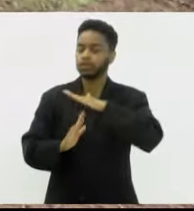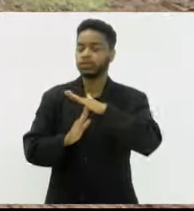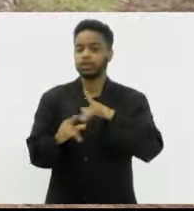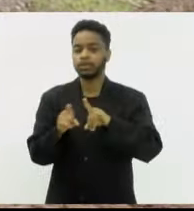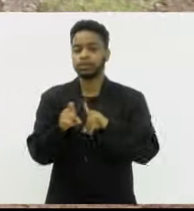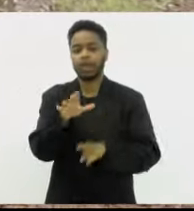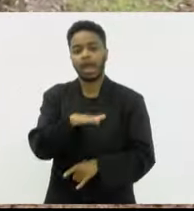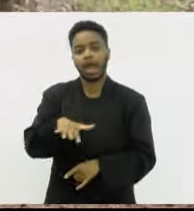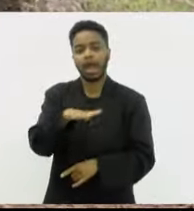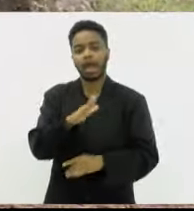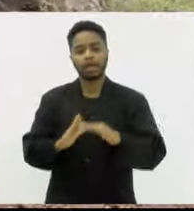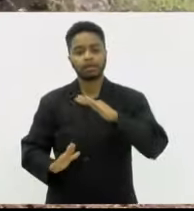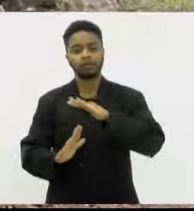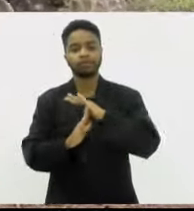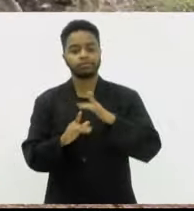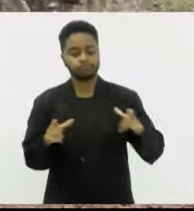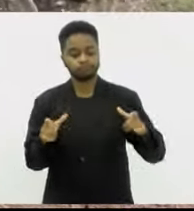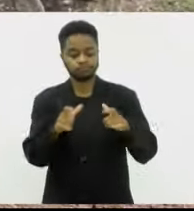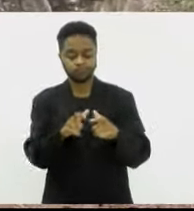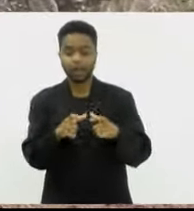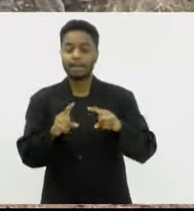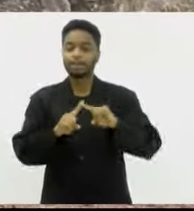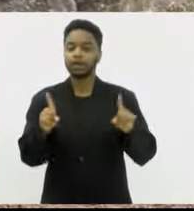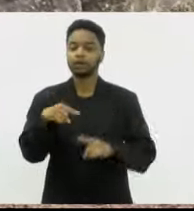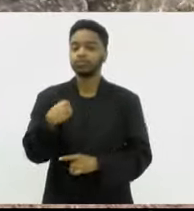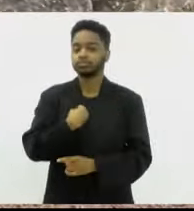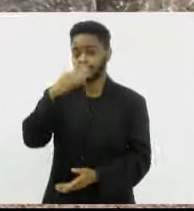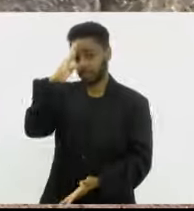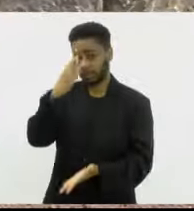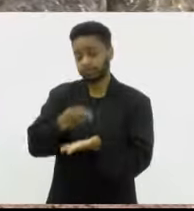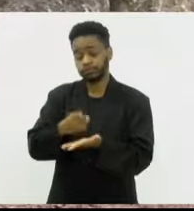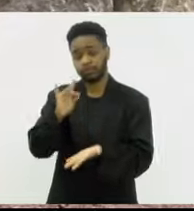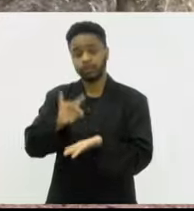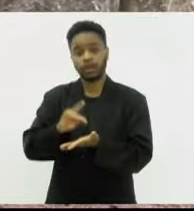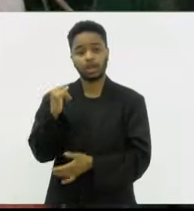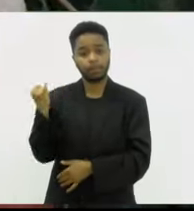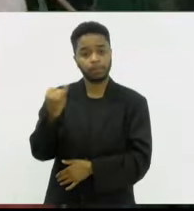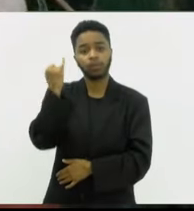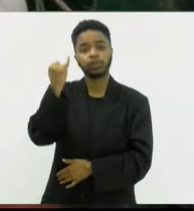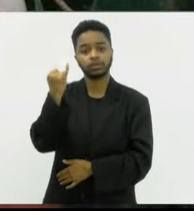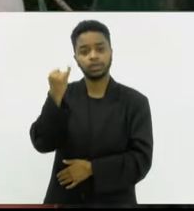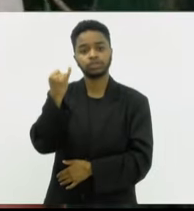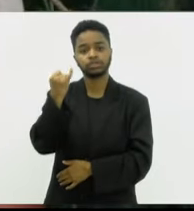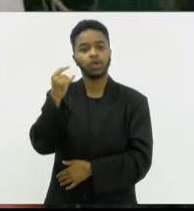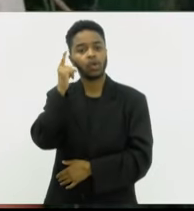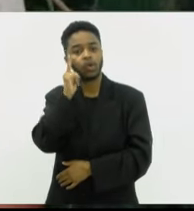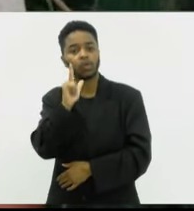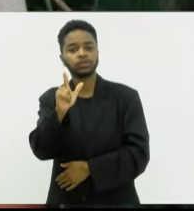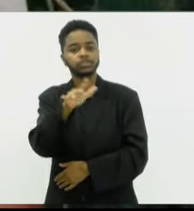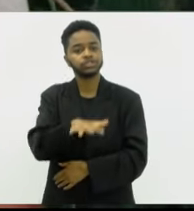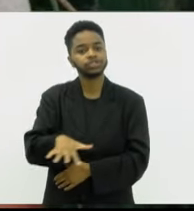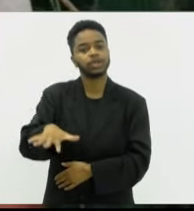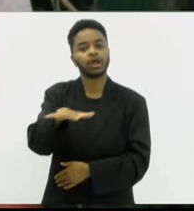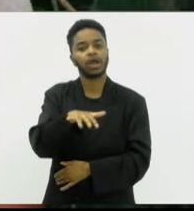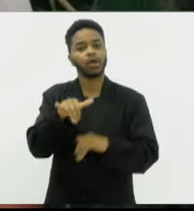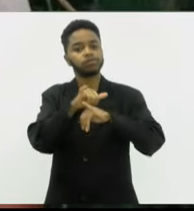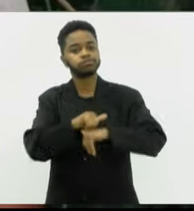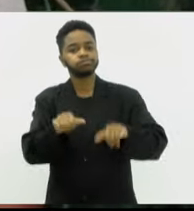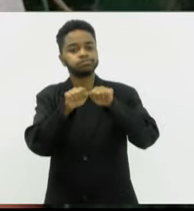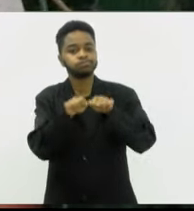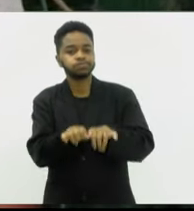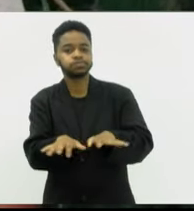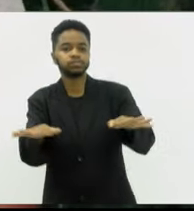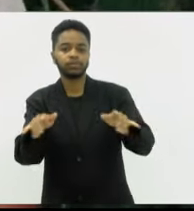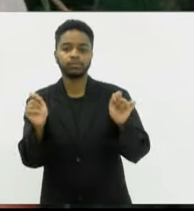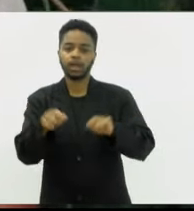também bem delimitadas, mas o que a gente acredita que é importante de maneira mais geral no âmbito nacional para que se